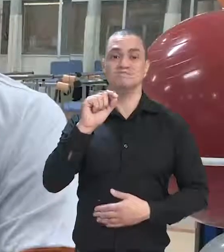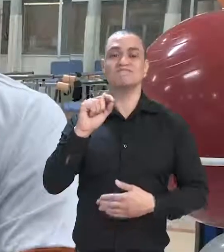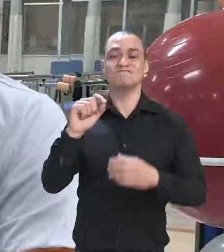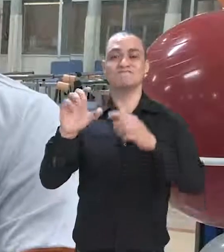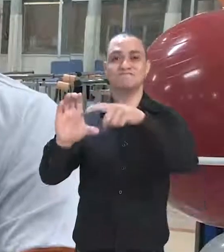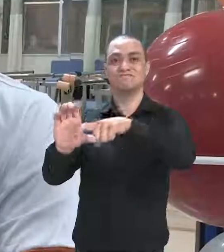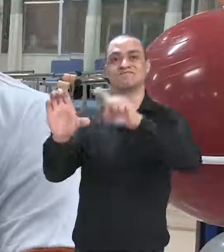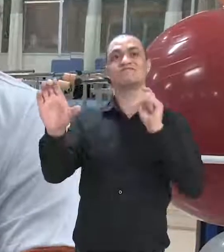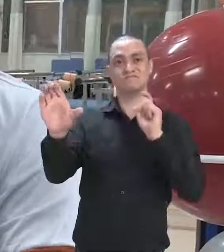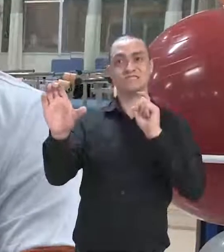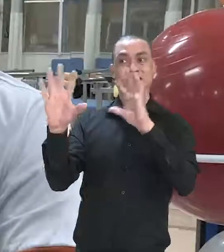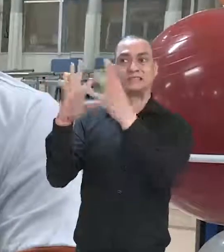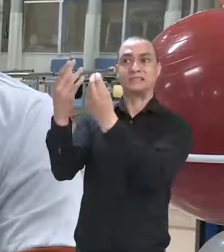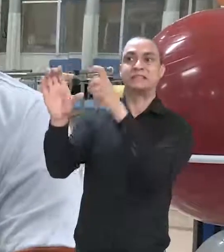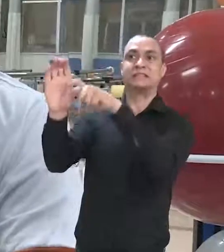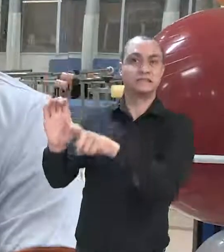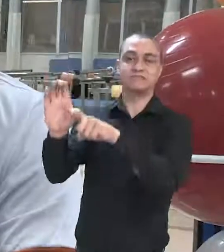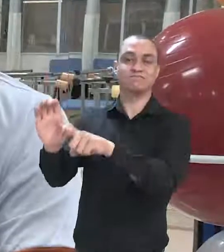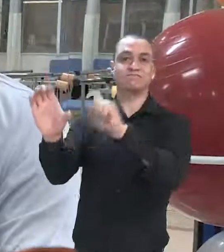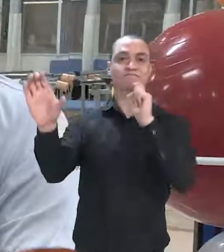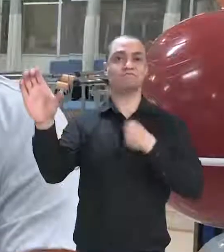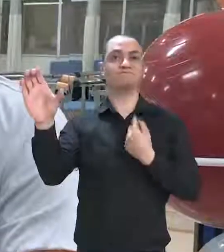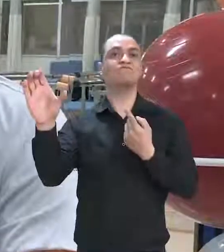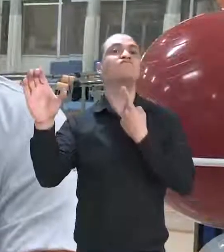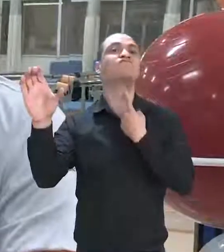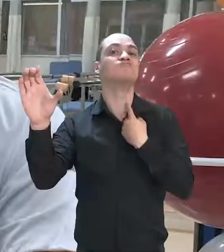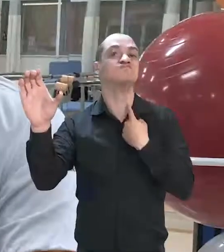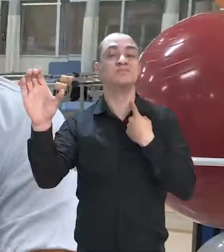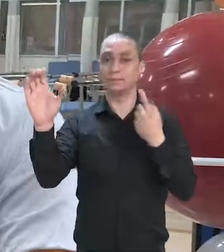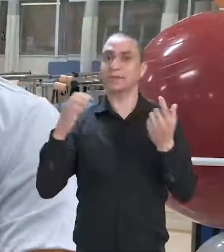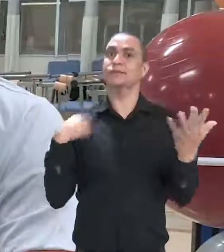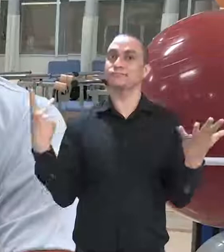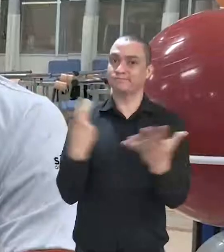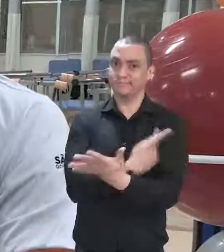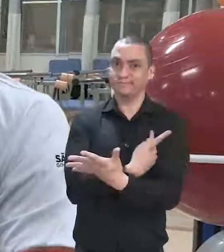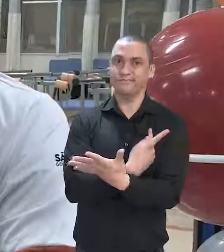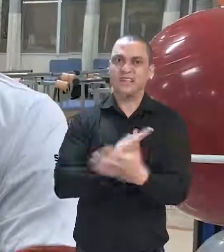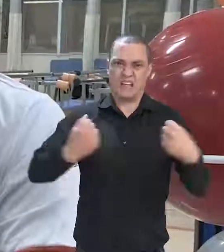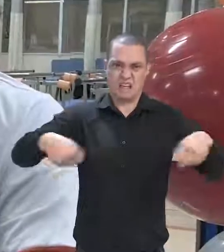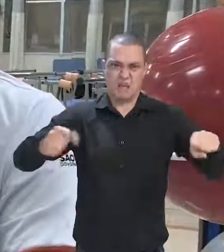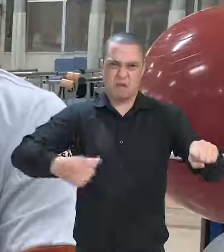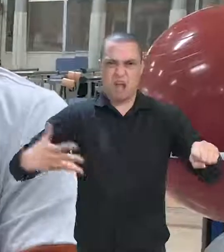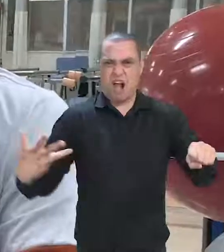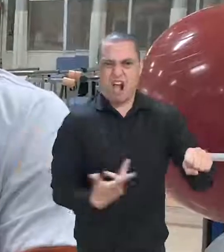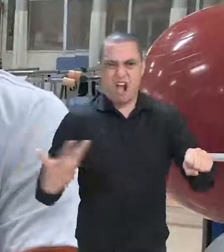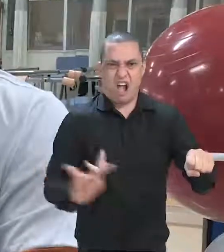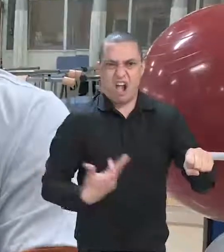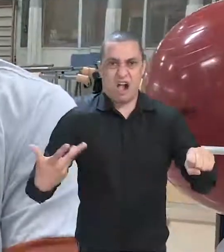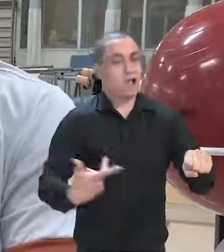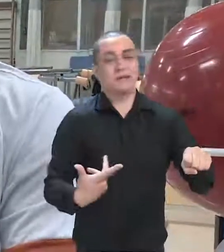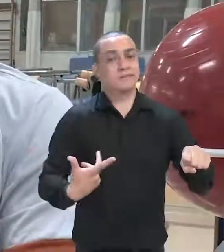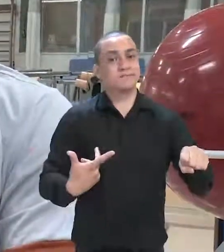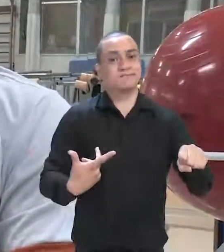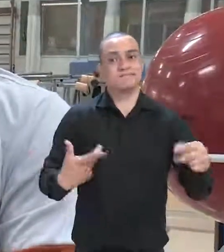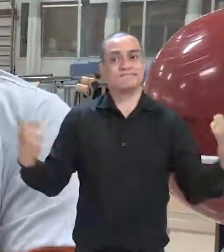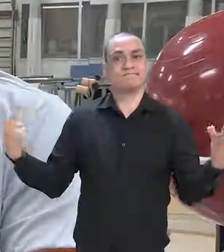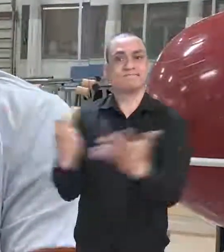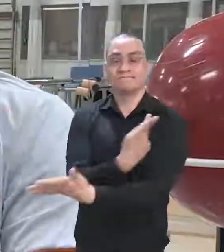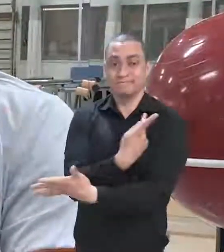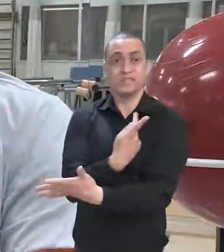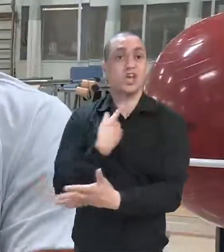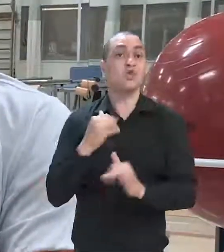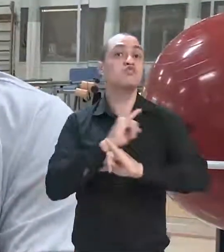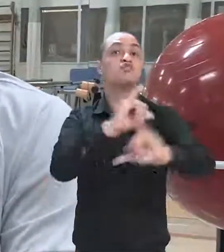conseguir um pouco mais de dependência, e é isso que aconteceu comigo, com maior alta velocidade, o eu tenho para